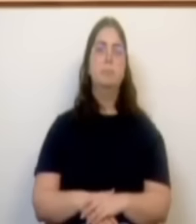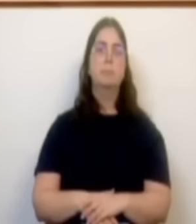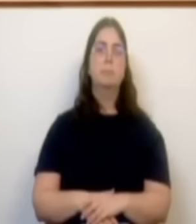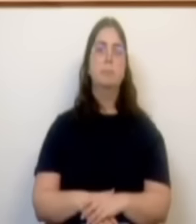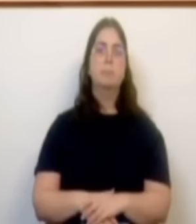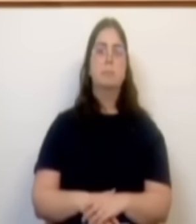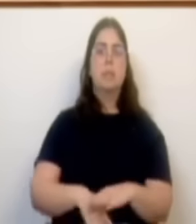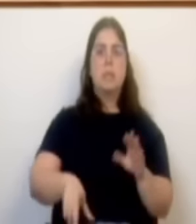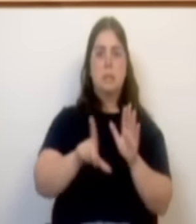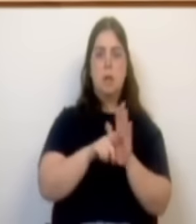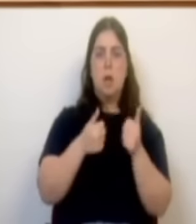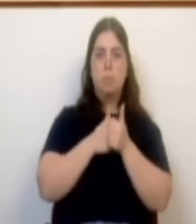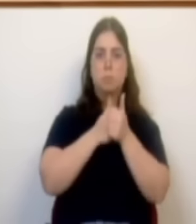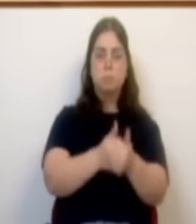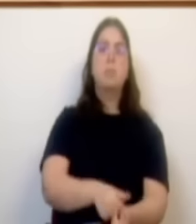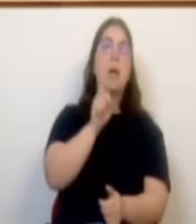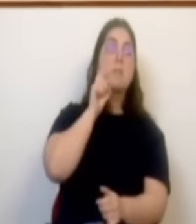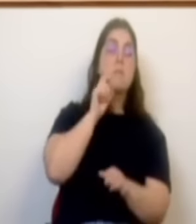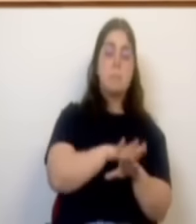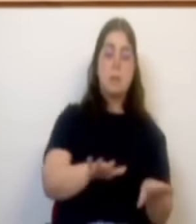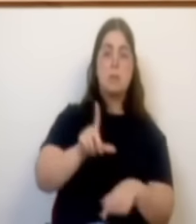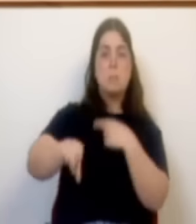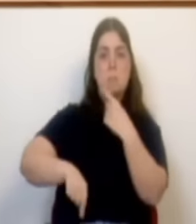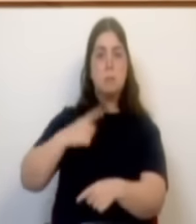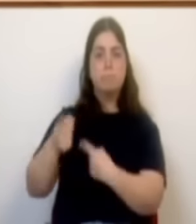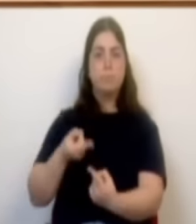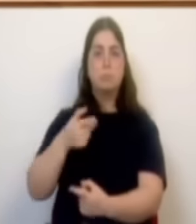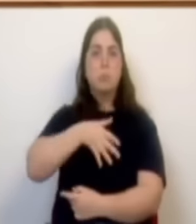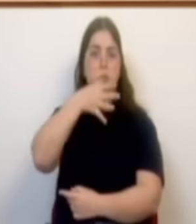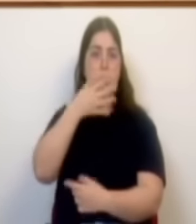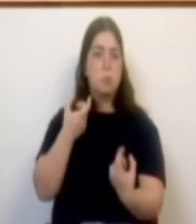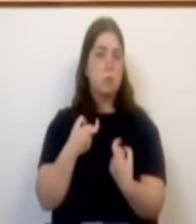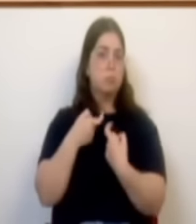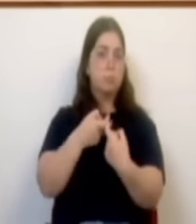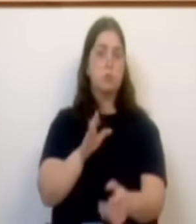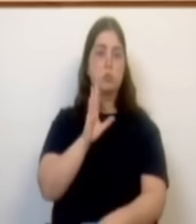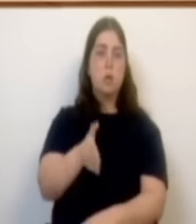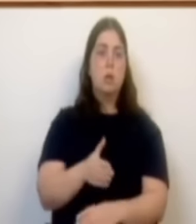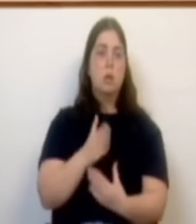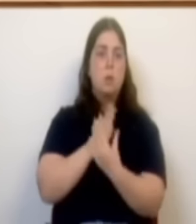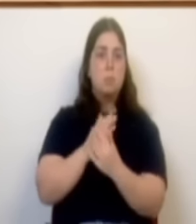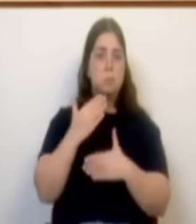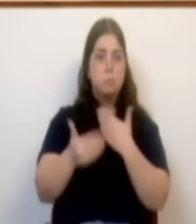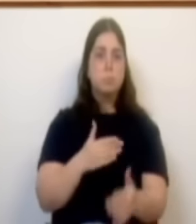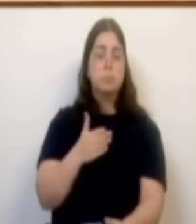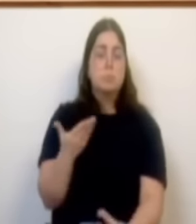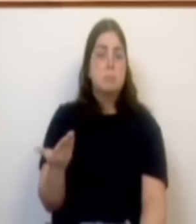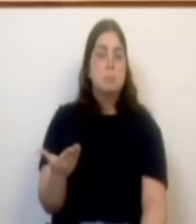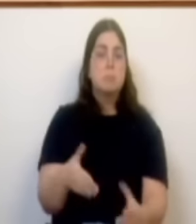regimentais da defesa da honra e das explicações. E agora... Agora já nem sei se tem mais...